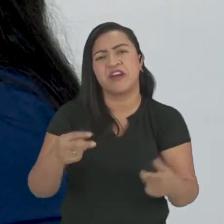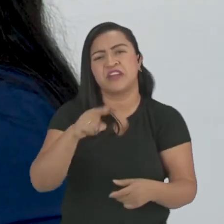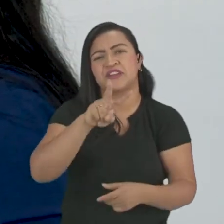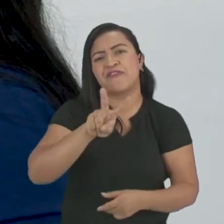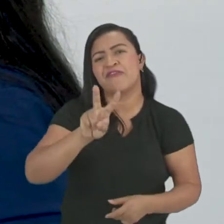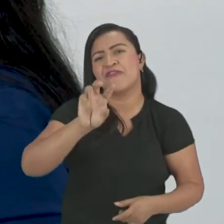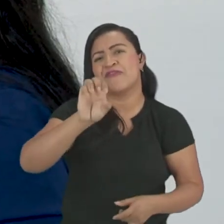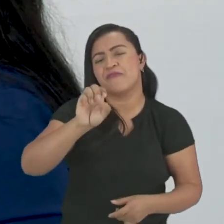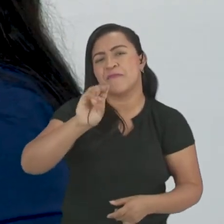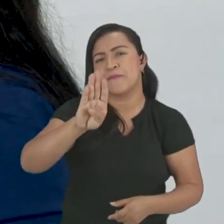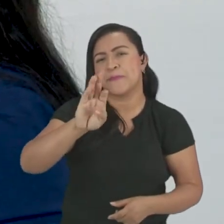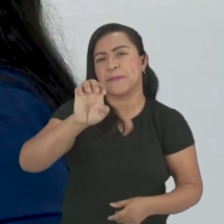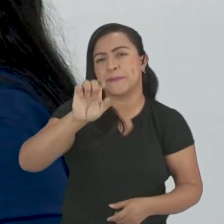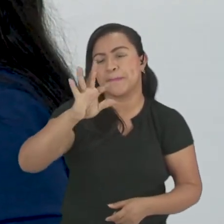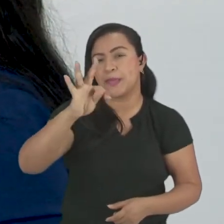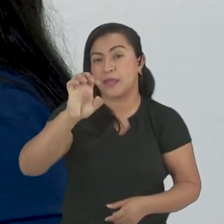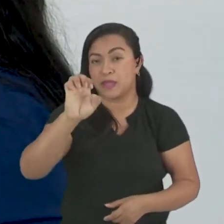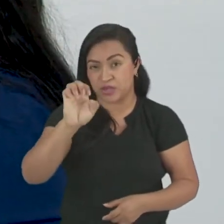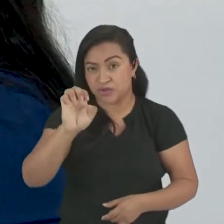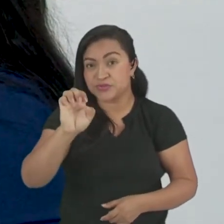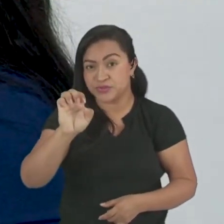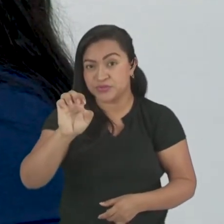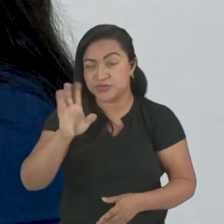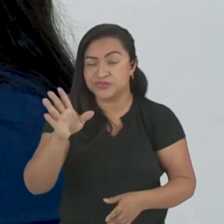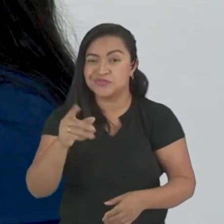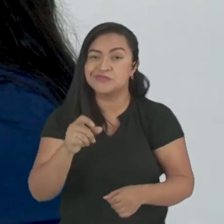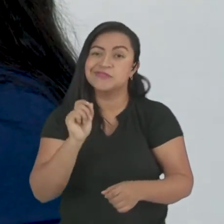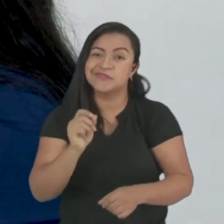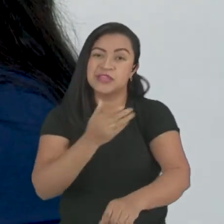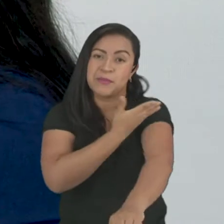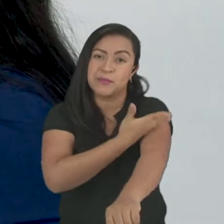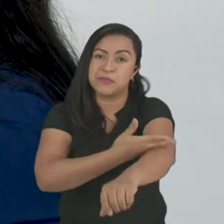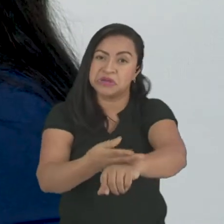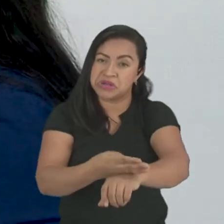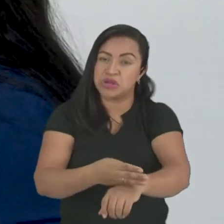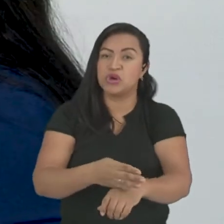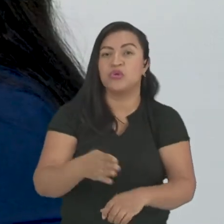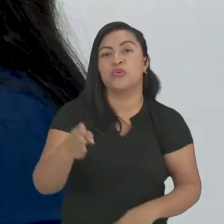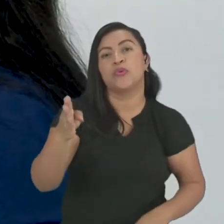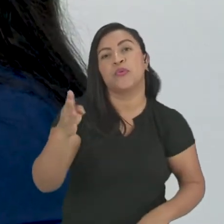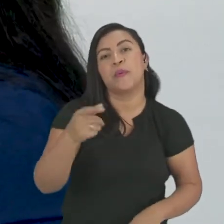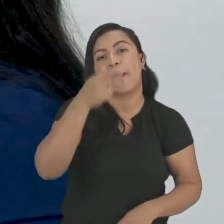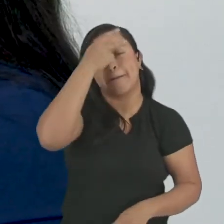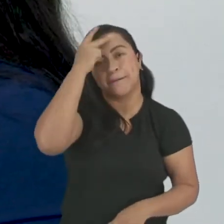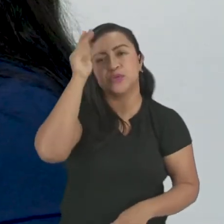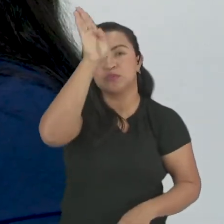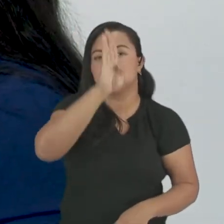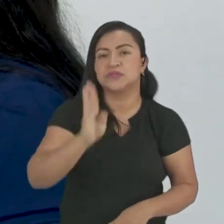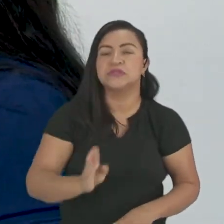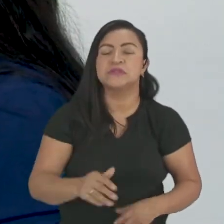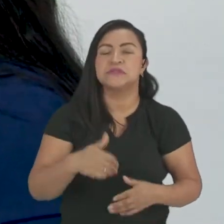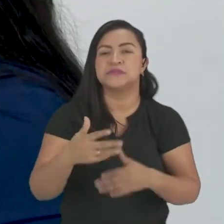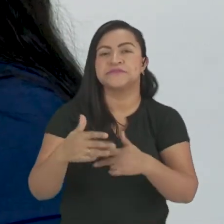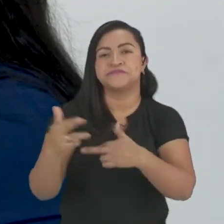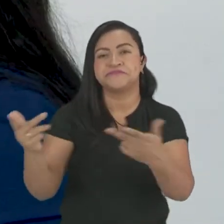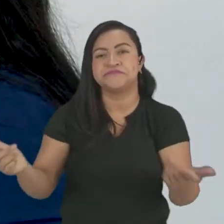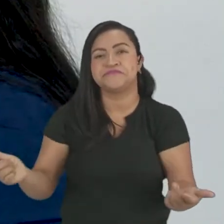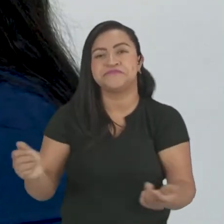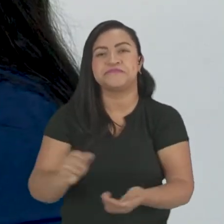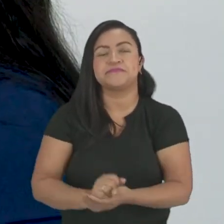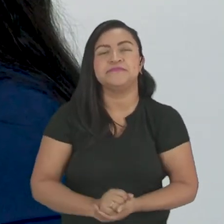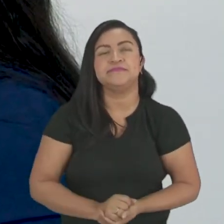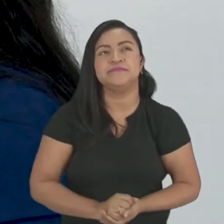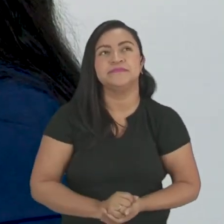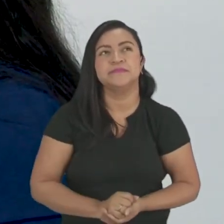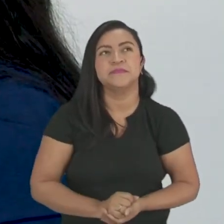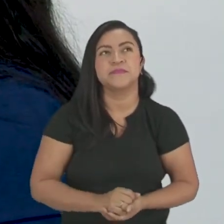palavra aqui. Isso eu chamo de verbete, no caso é branco, brasileiro, brilhante, que são as palavras aqui. Ok? O significado,